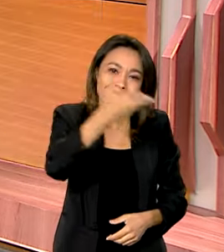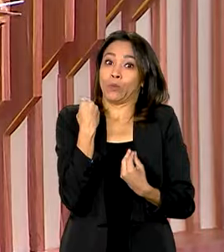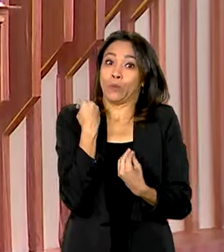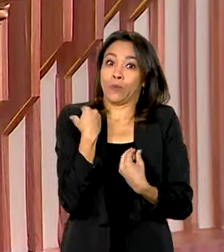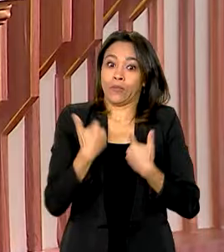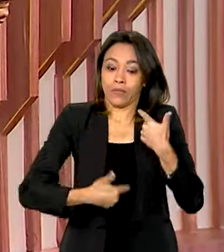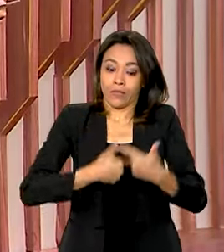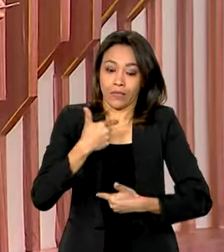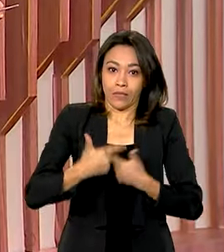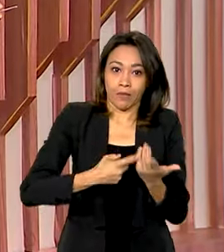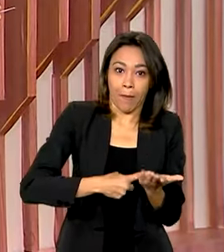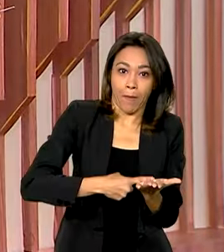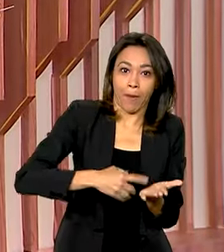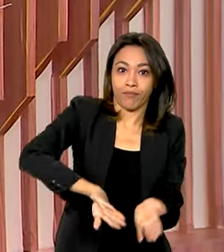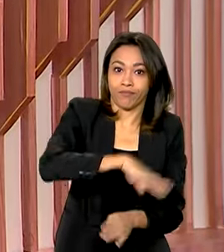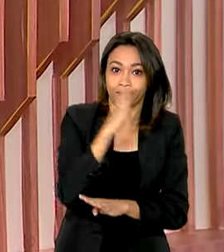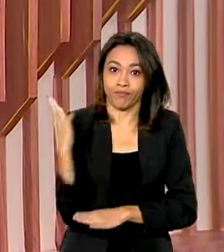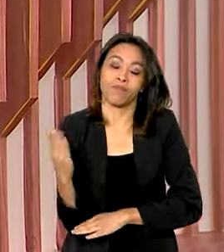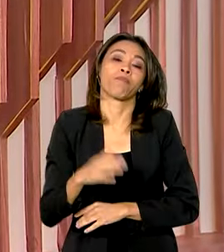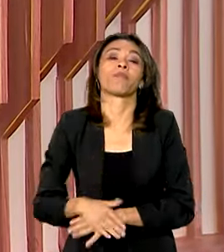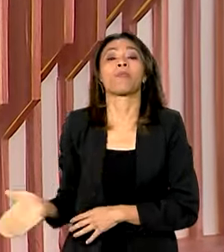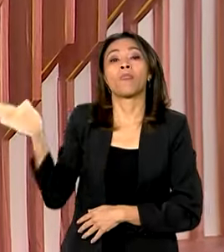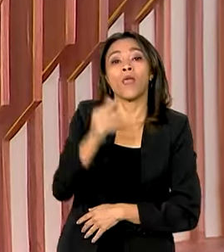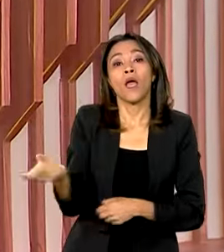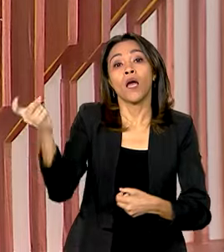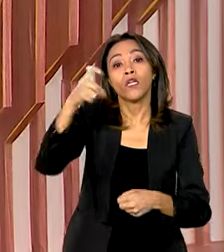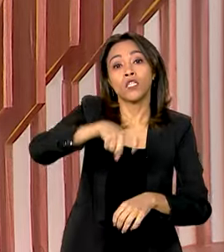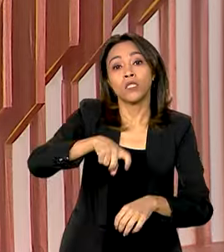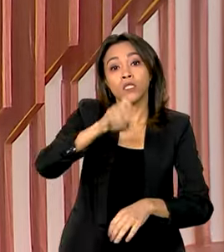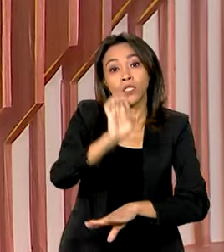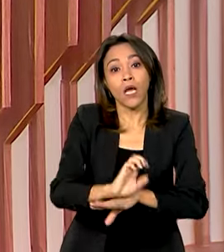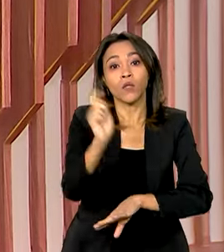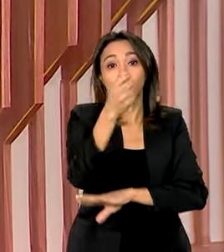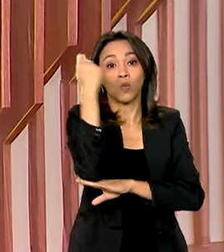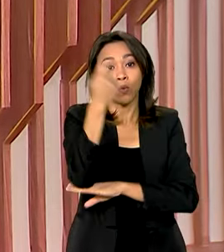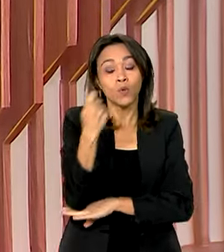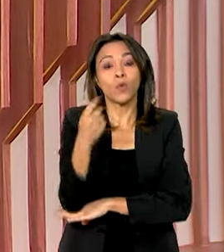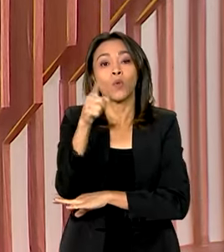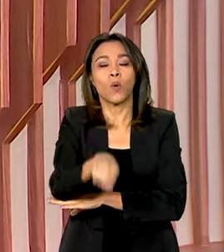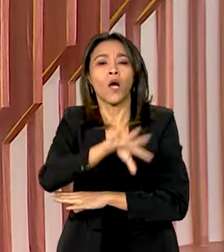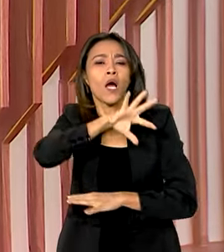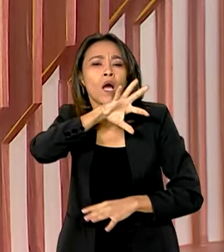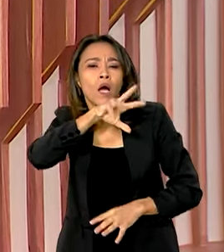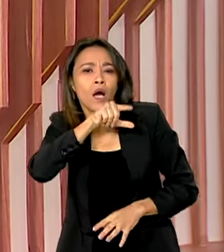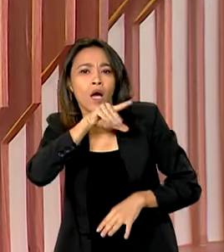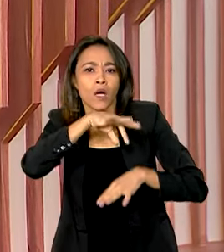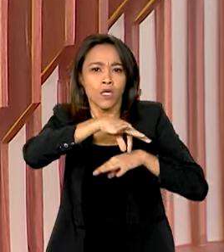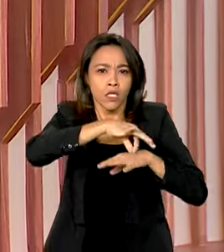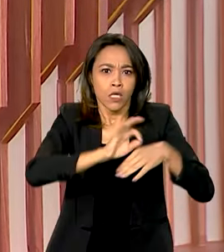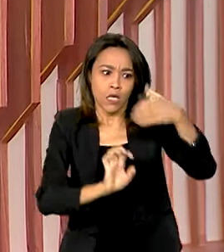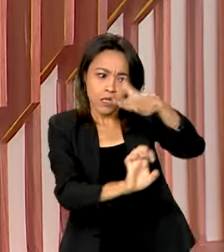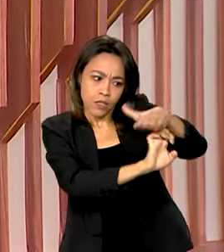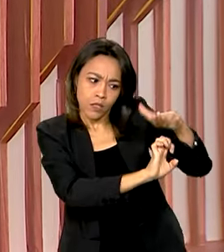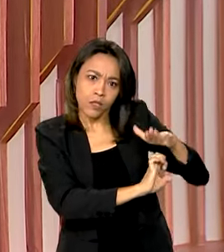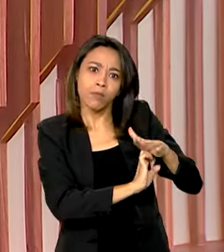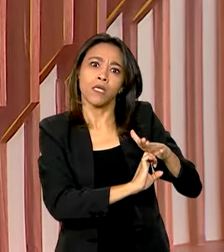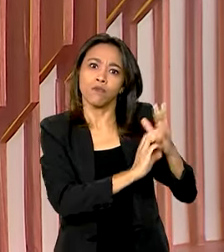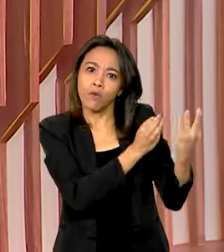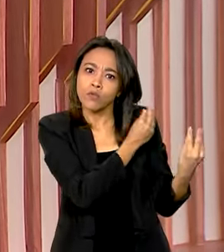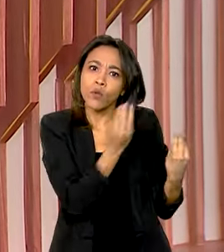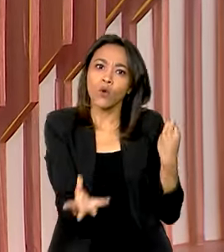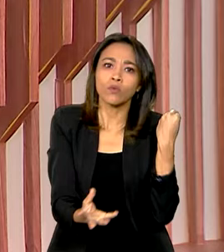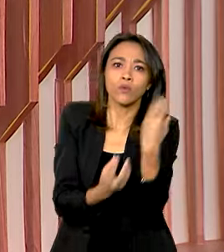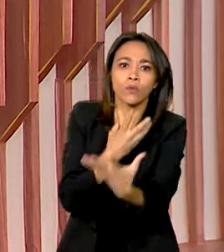terça. E voltando a falar do Rio Grande do Sul, os maiores produtores de proteína animal do Brasil vão doar carne e derivados